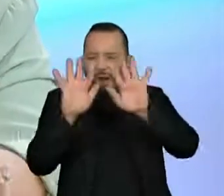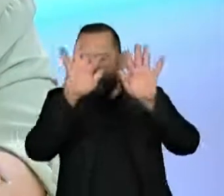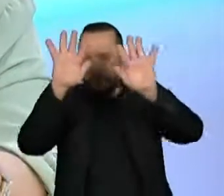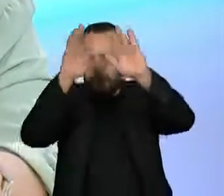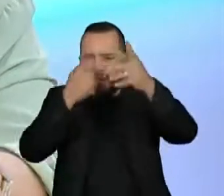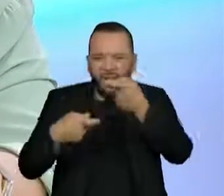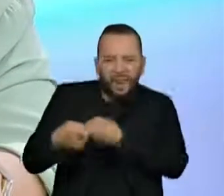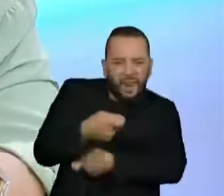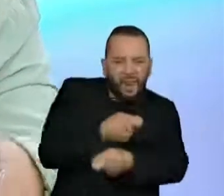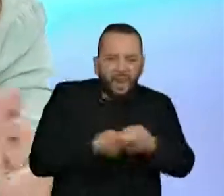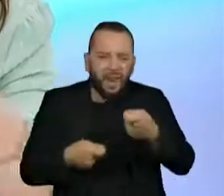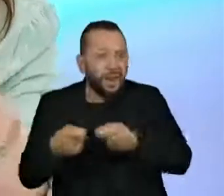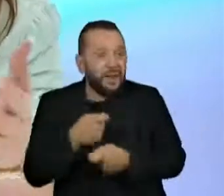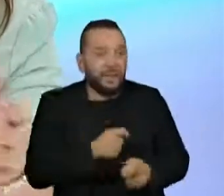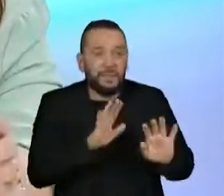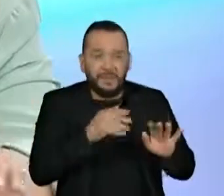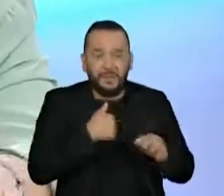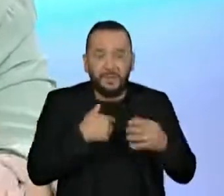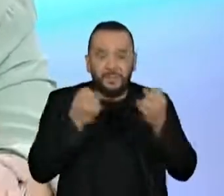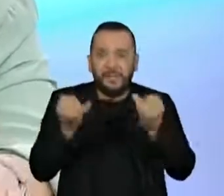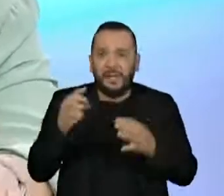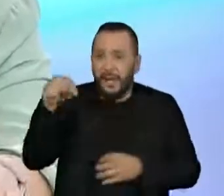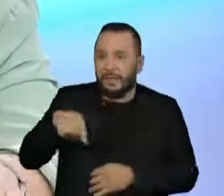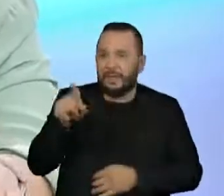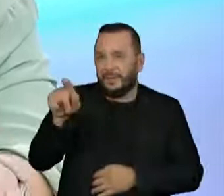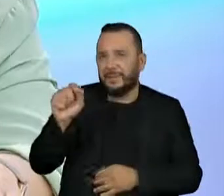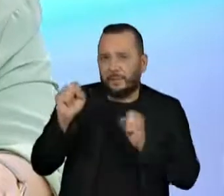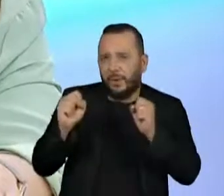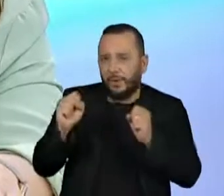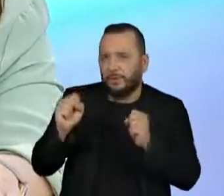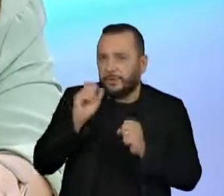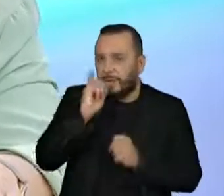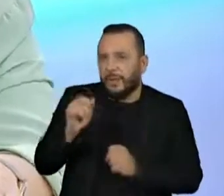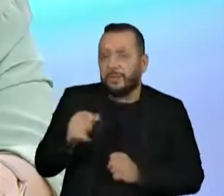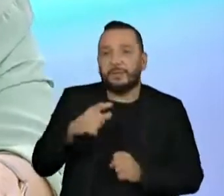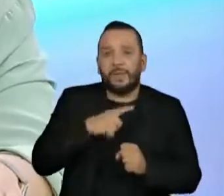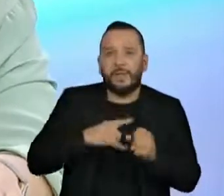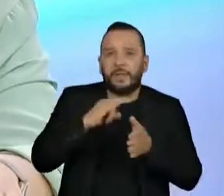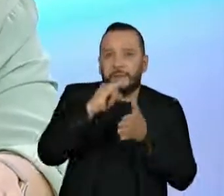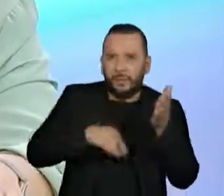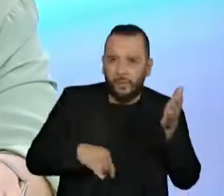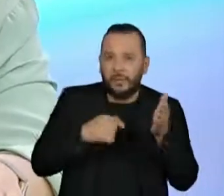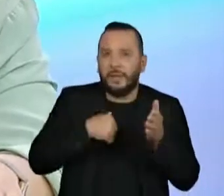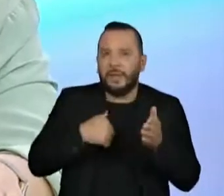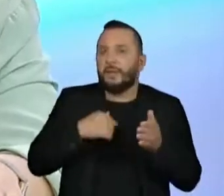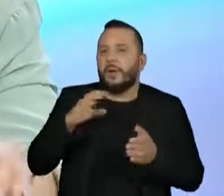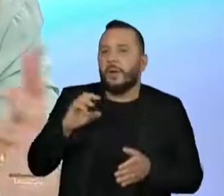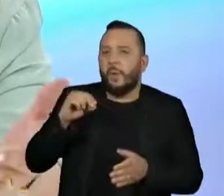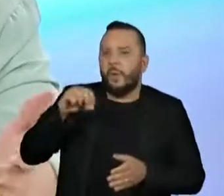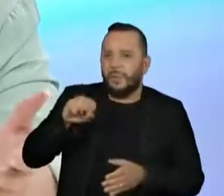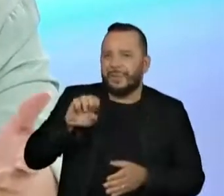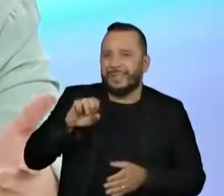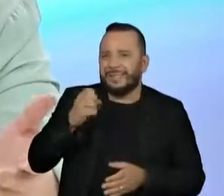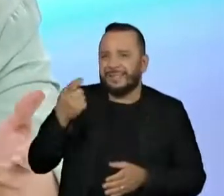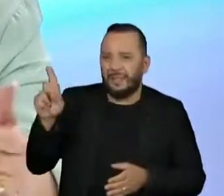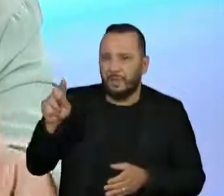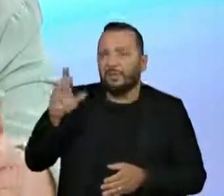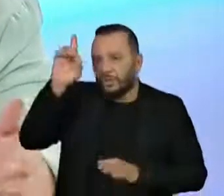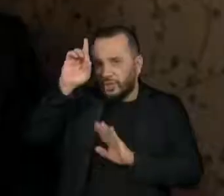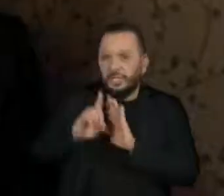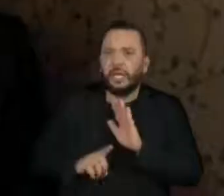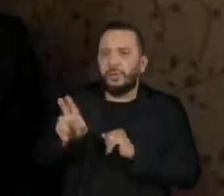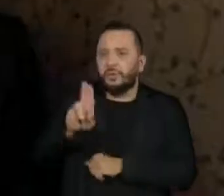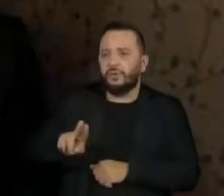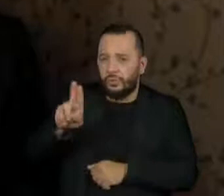carbono. E eu vou citar aqui um caso, isso eu posso depois falar a respeito. Existe um documento chamado Conceição de Direito Real de Uso, que o senhor deve conhecer,